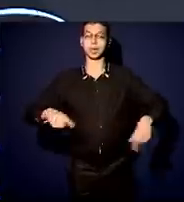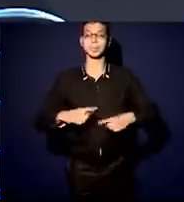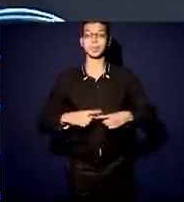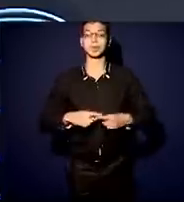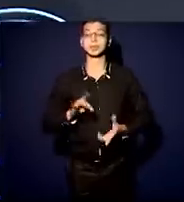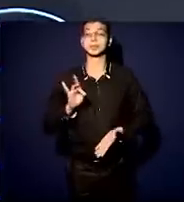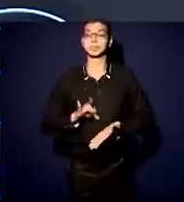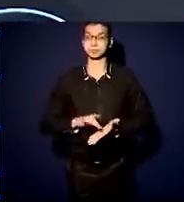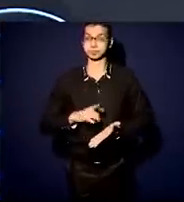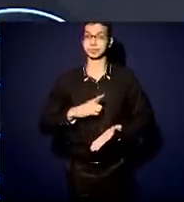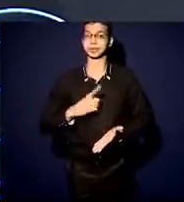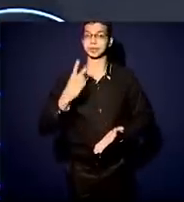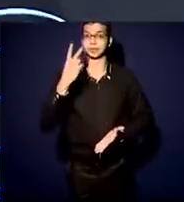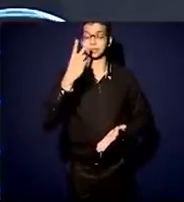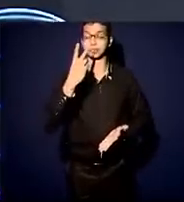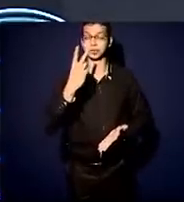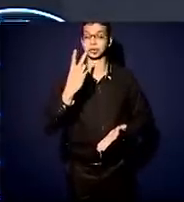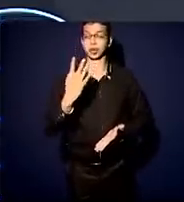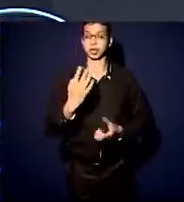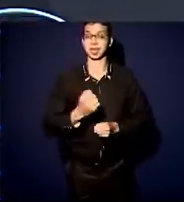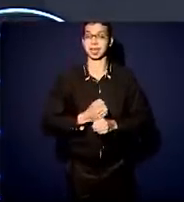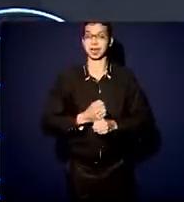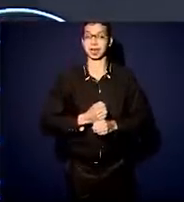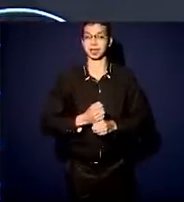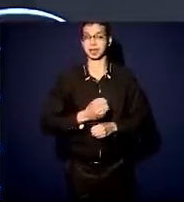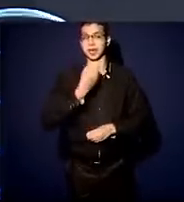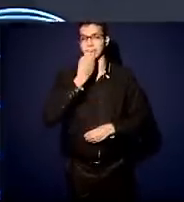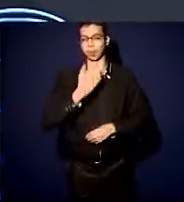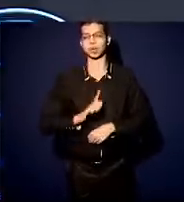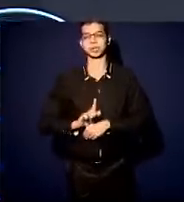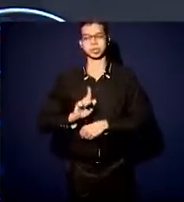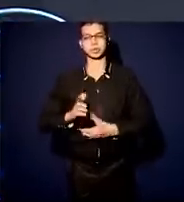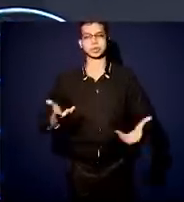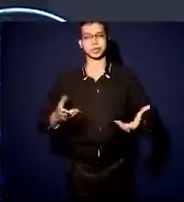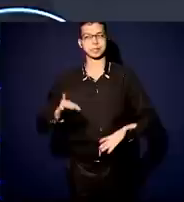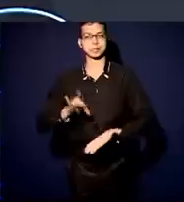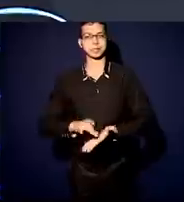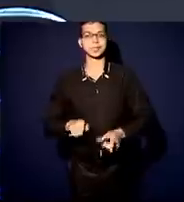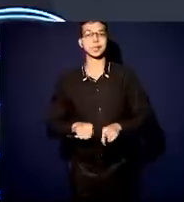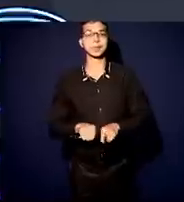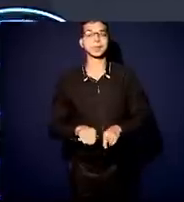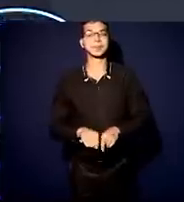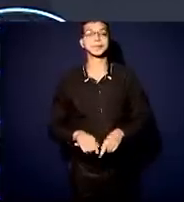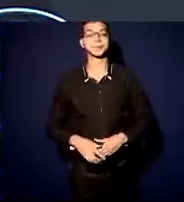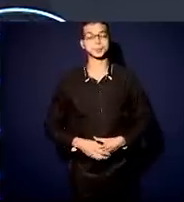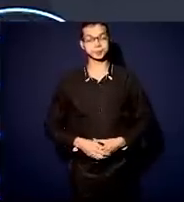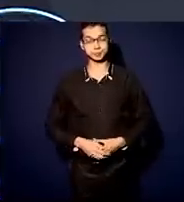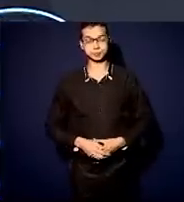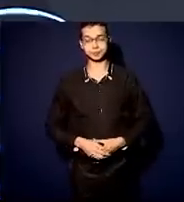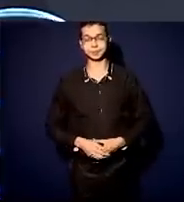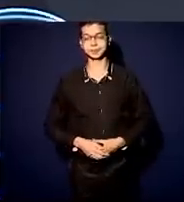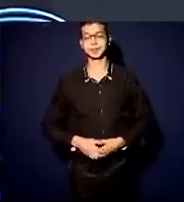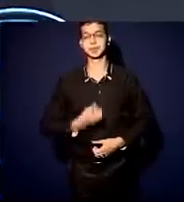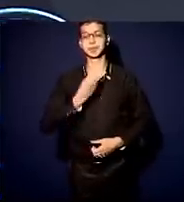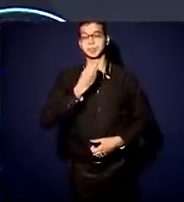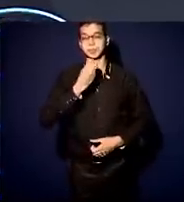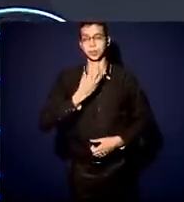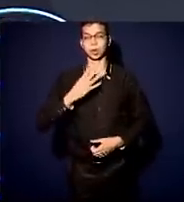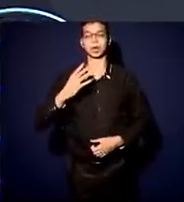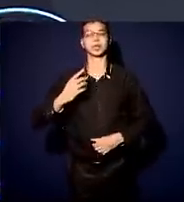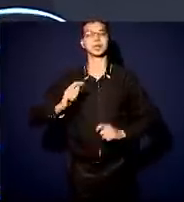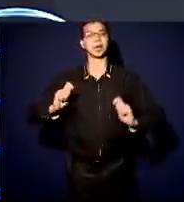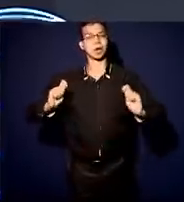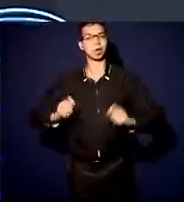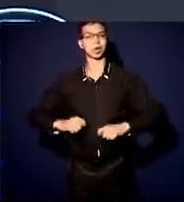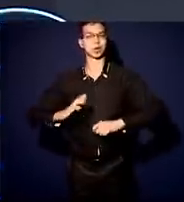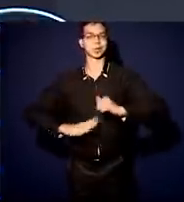24 anos de bom senso, boa gestão, competência no posto principal. Então, eu espero que o Brasil